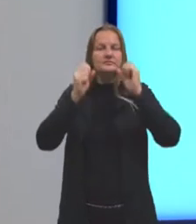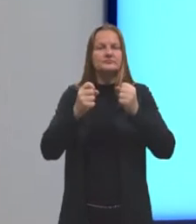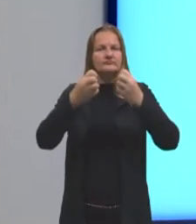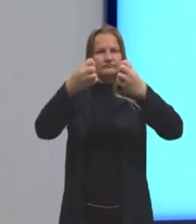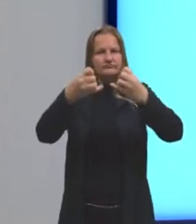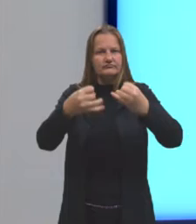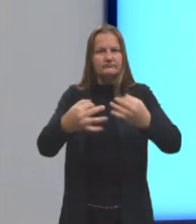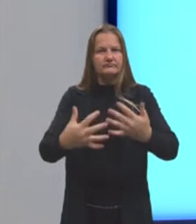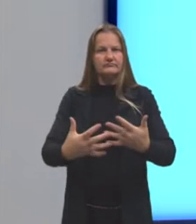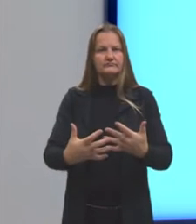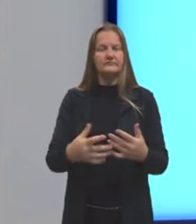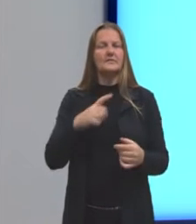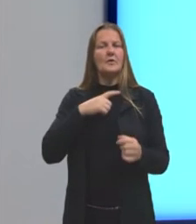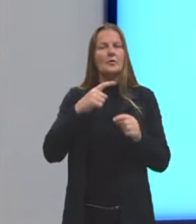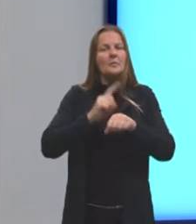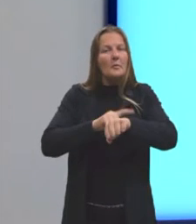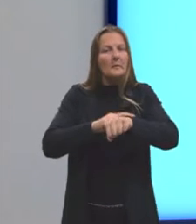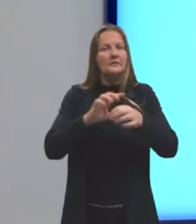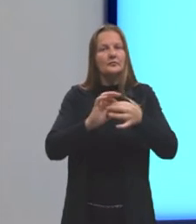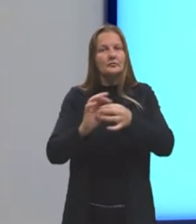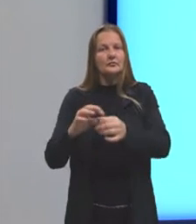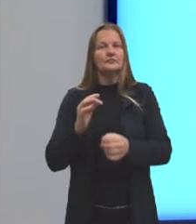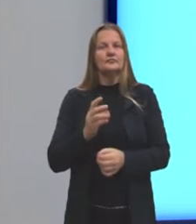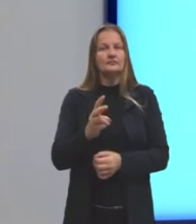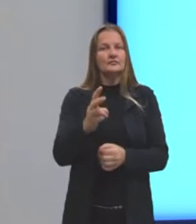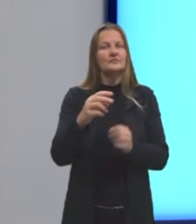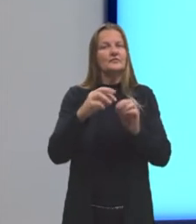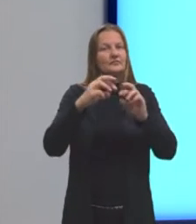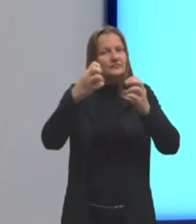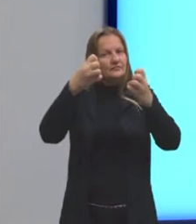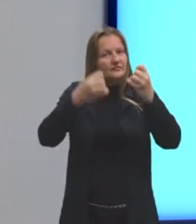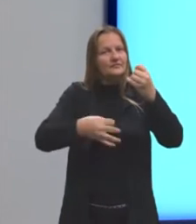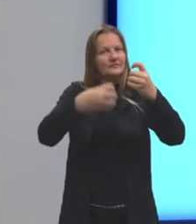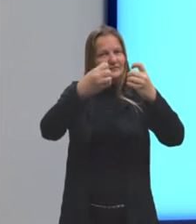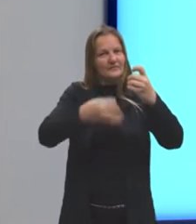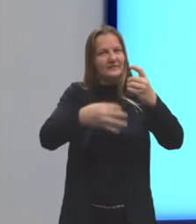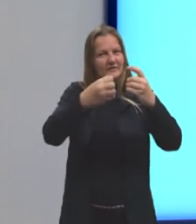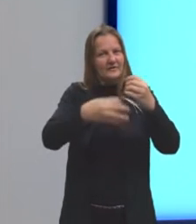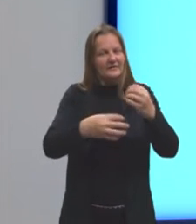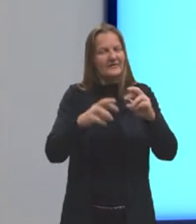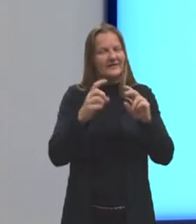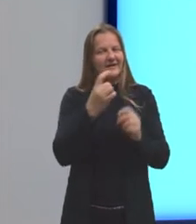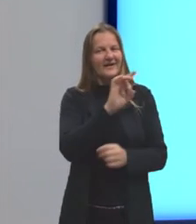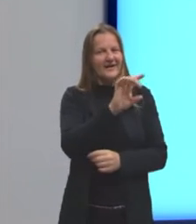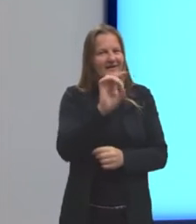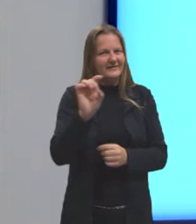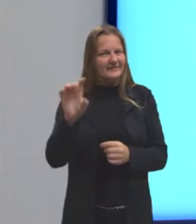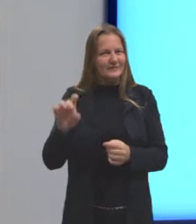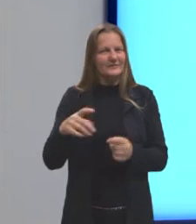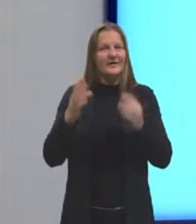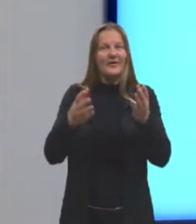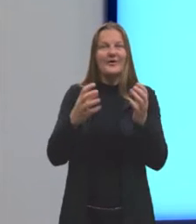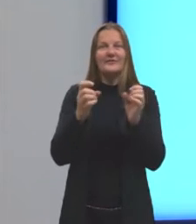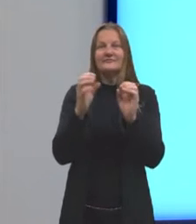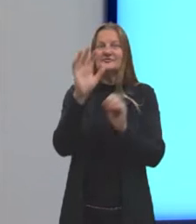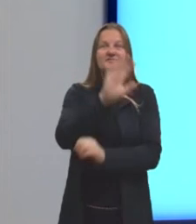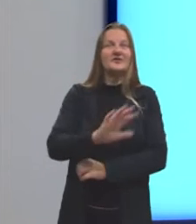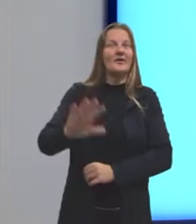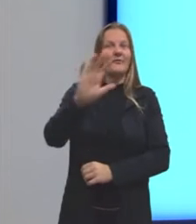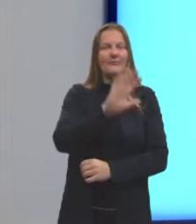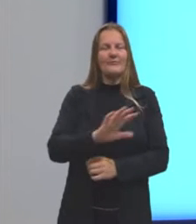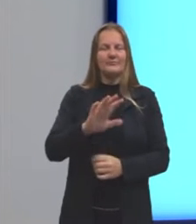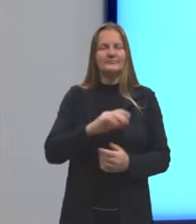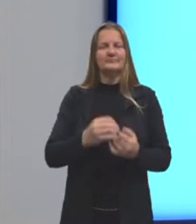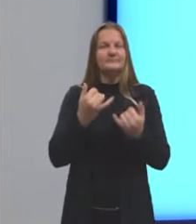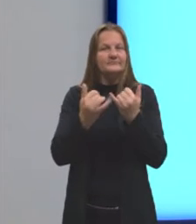Provavelmente em algum outro momento a gente vai falar sobre todas elas de maneira mais específica, mas aqui eu trouxe para exemplificar